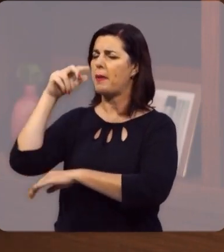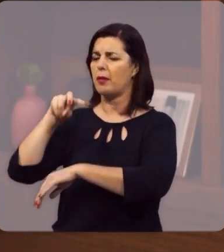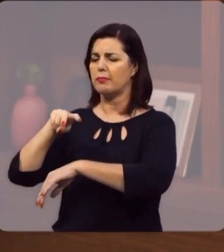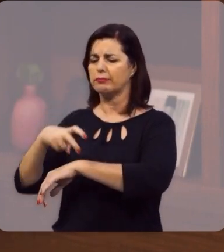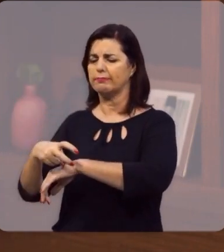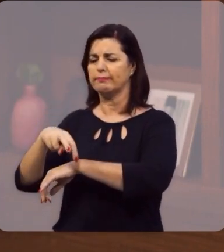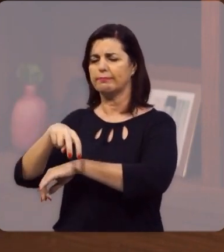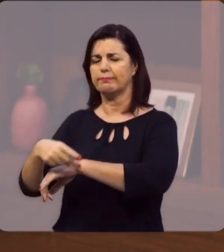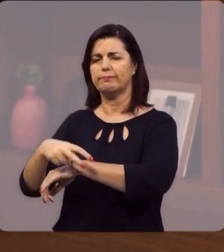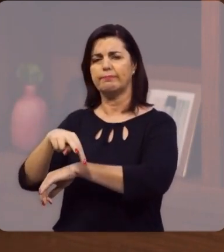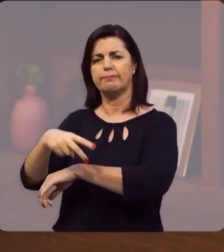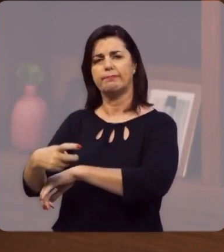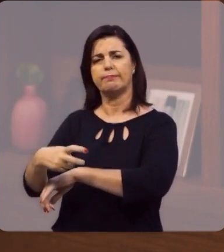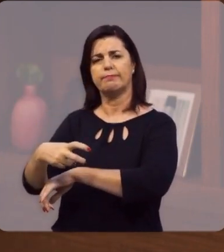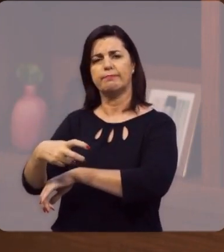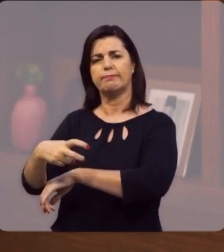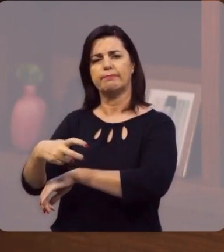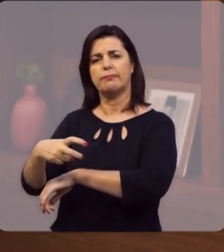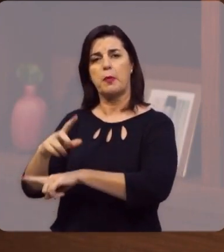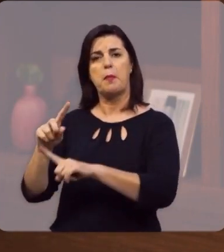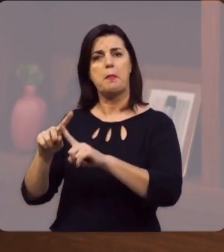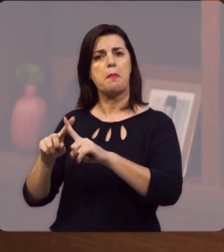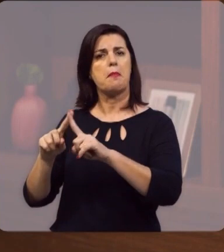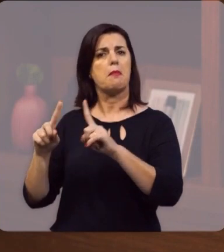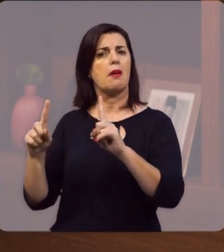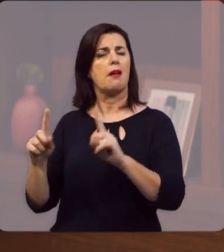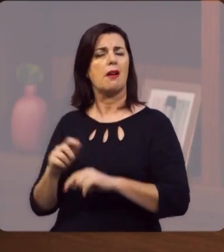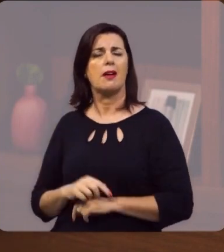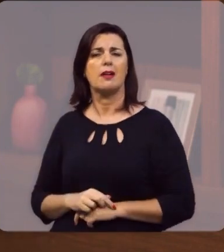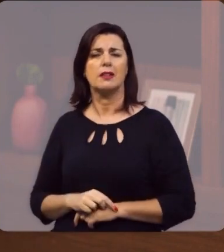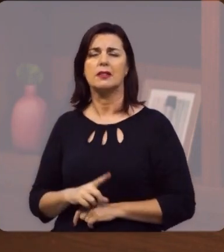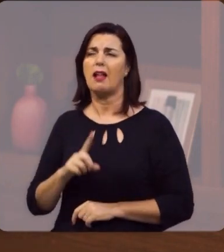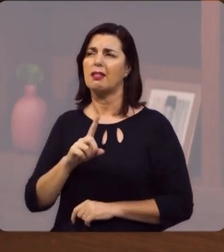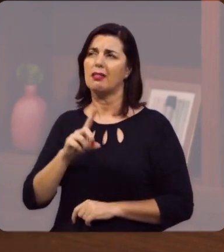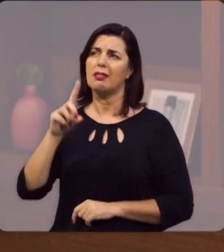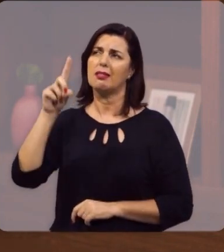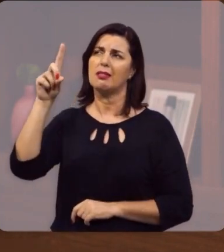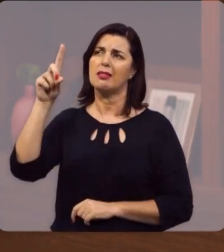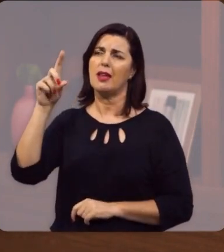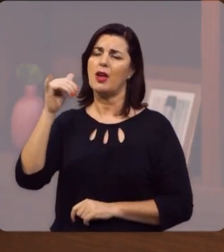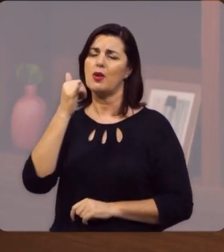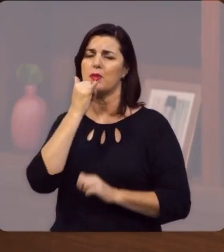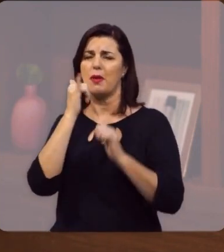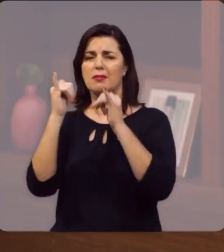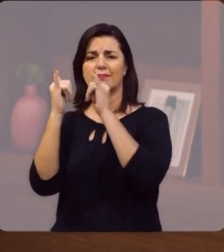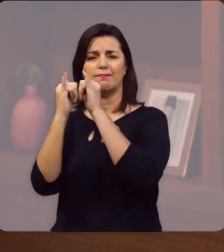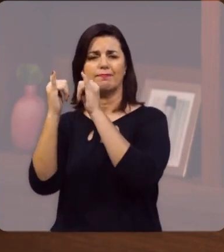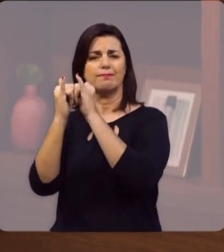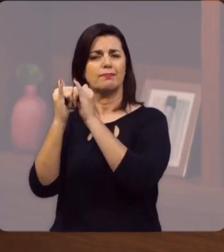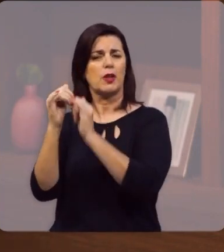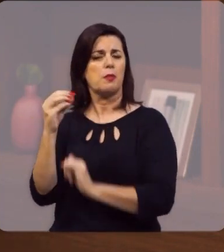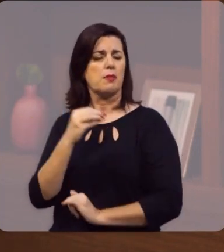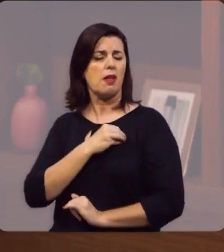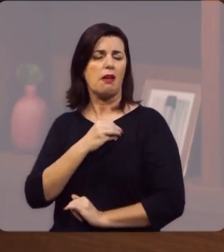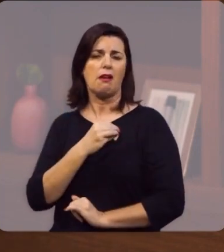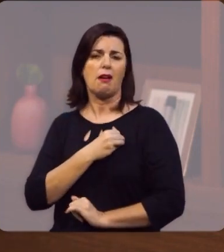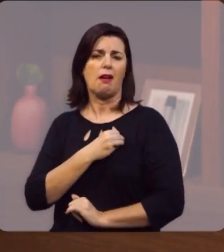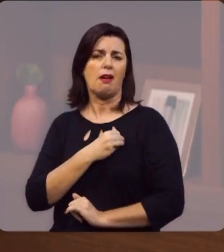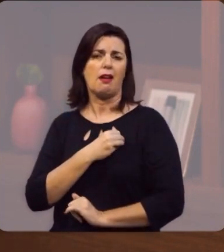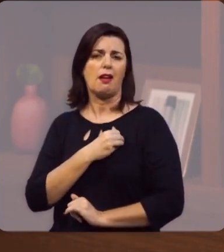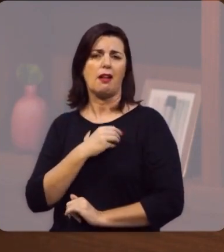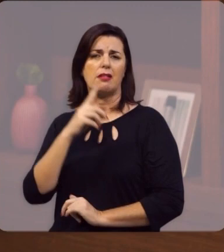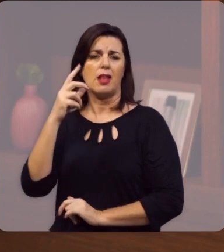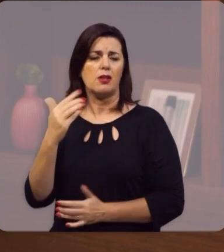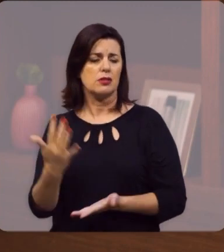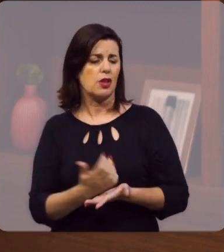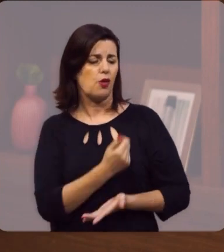ele manquejava de uma perna, mas ali, Deus perdoou os seus pecados, ali